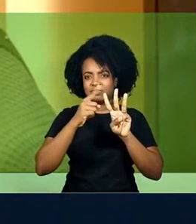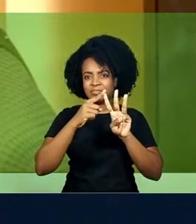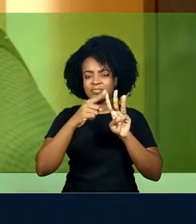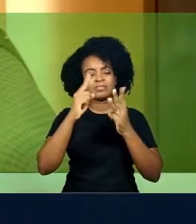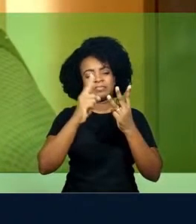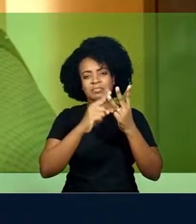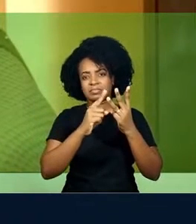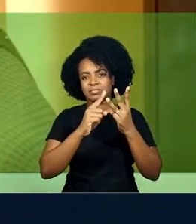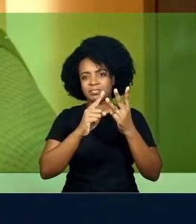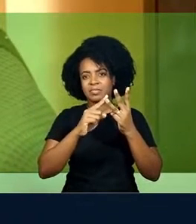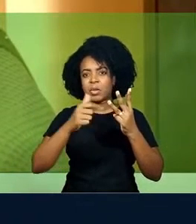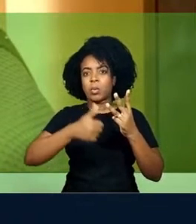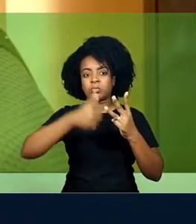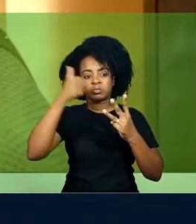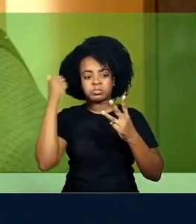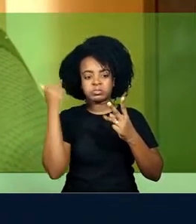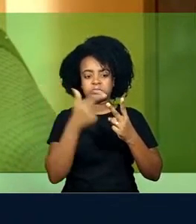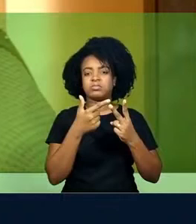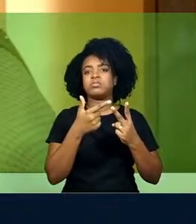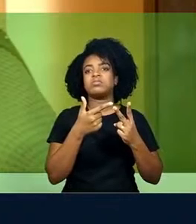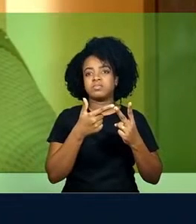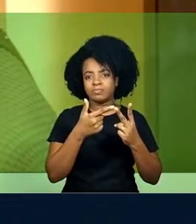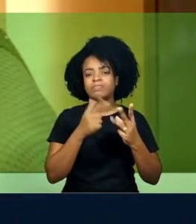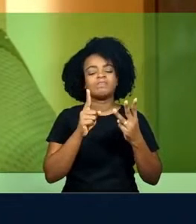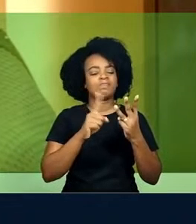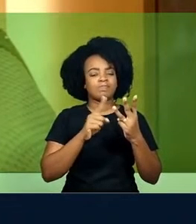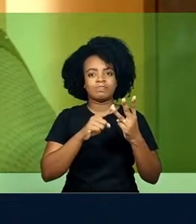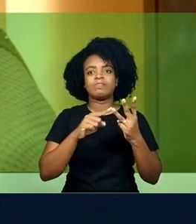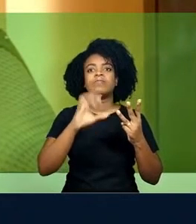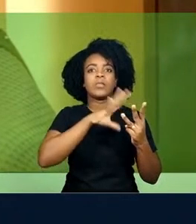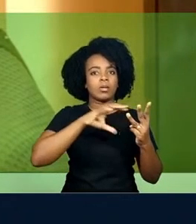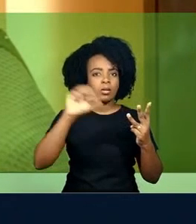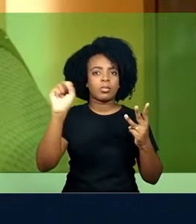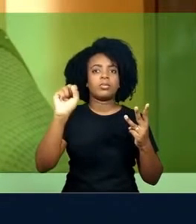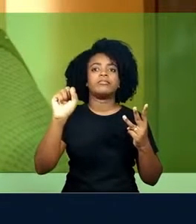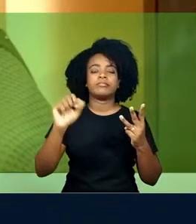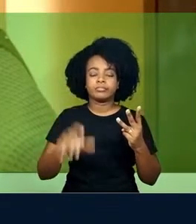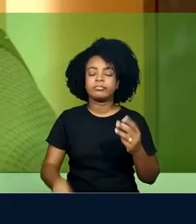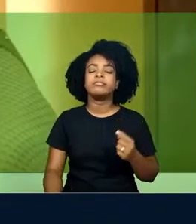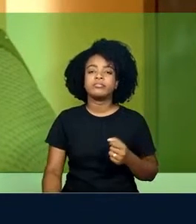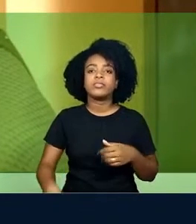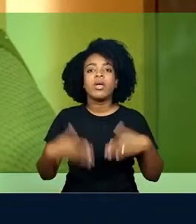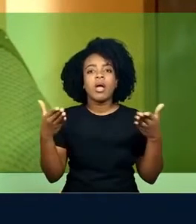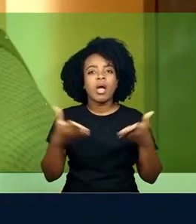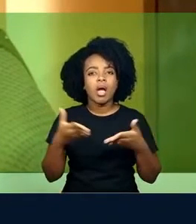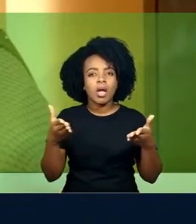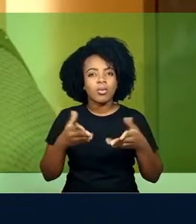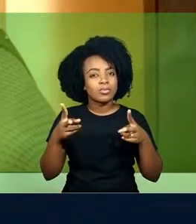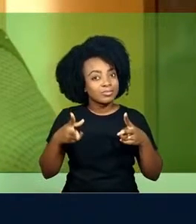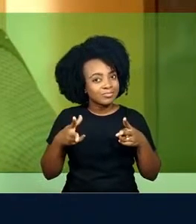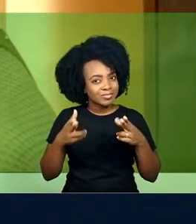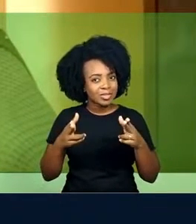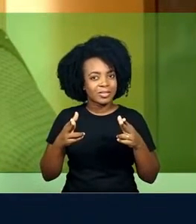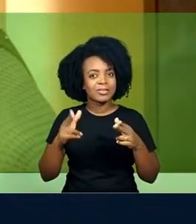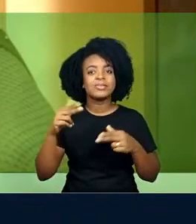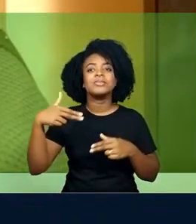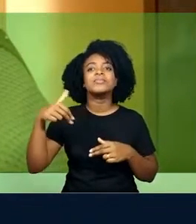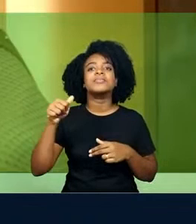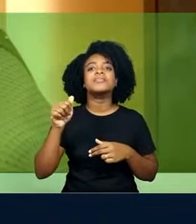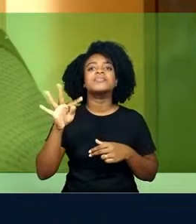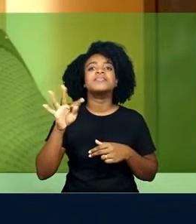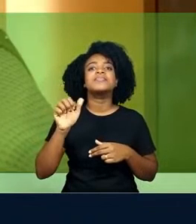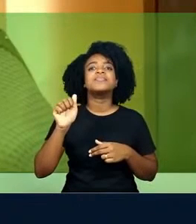Vou deixar aqui vocês agora com um pequeno texto do filme em que Nathan tenta explicar para